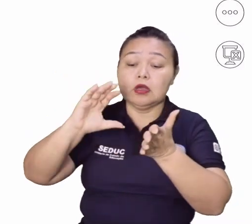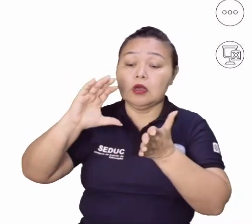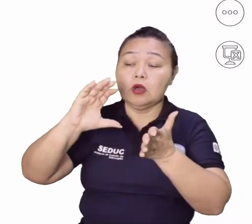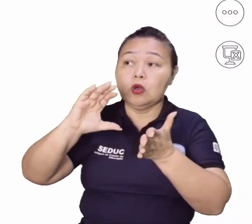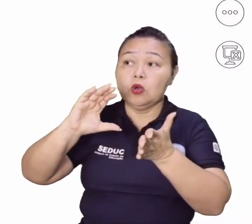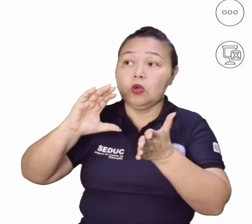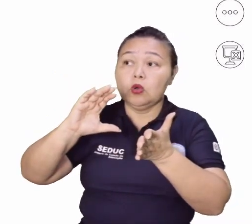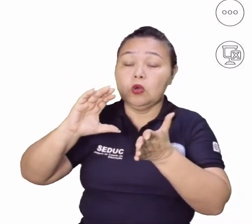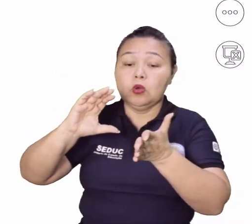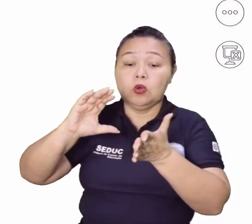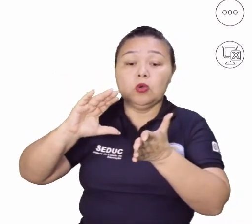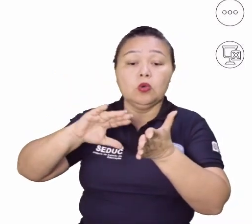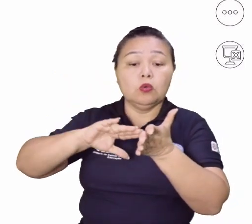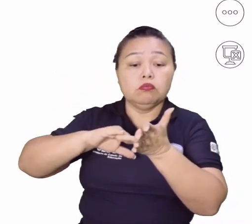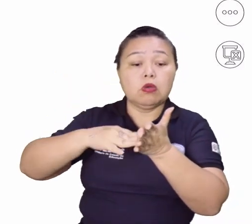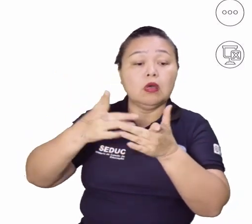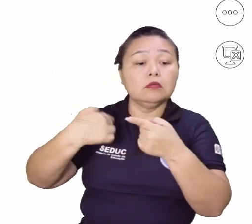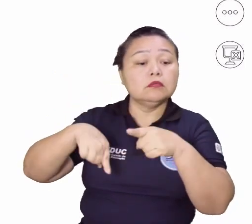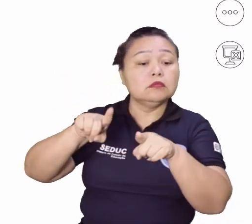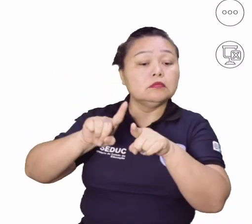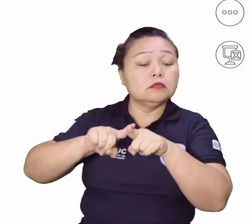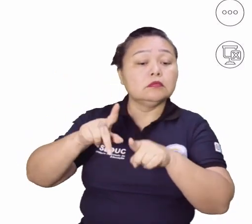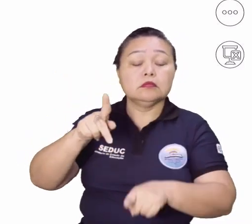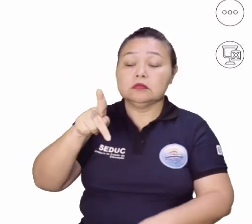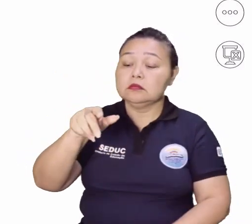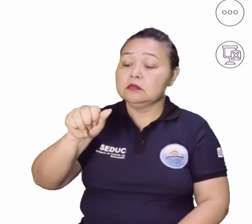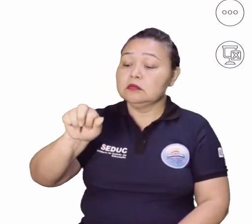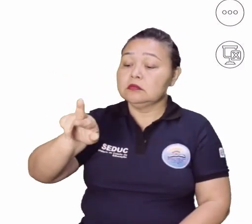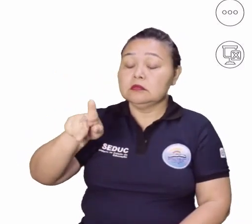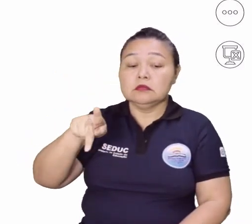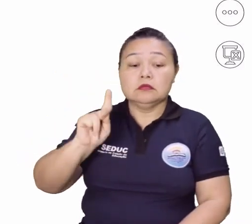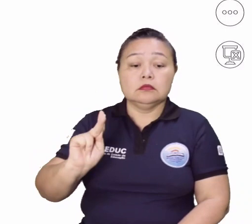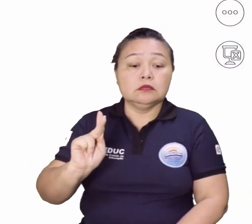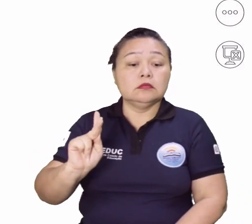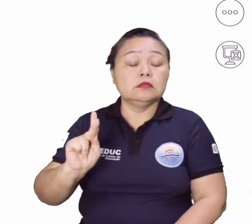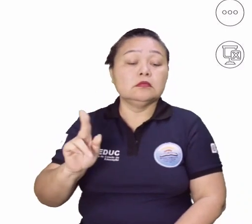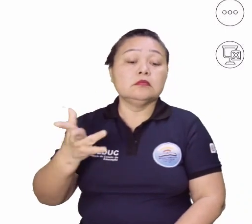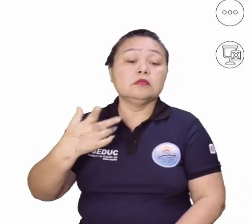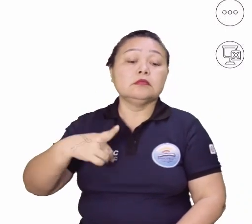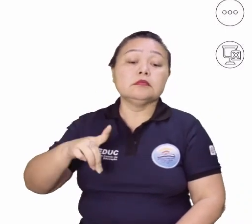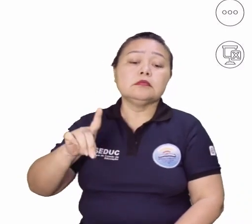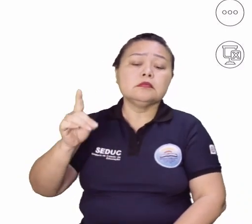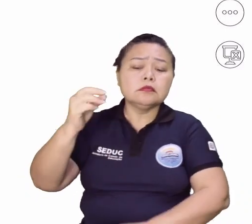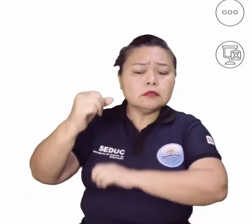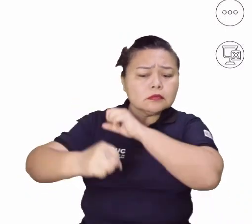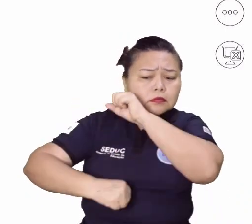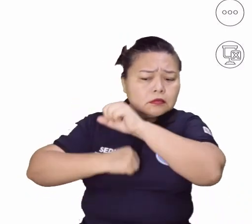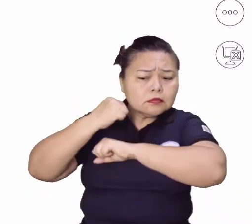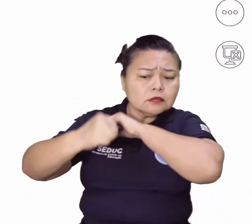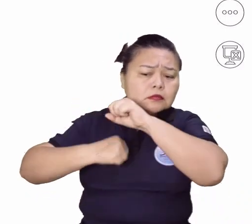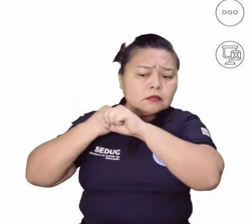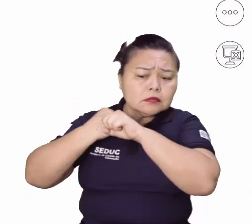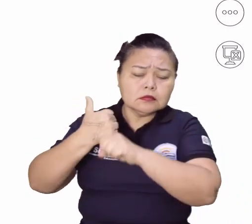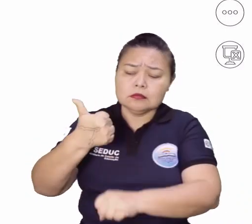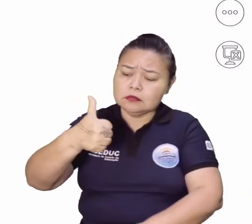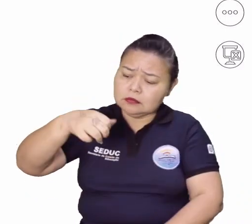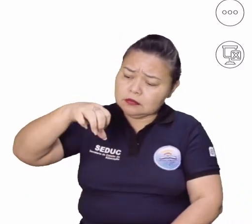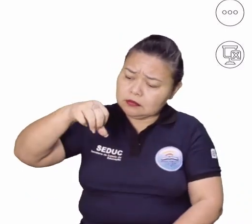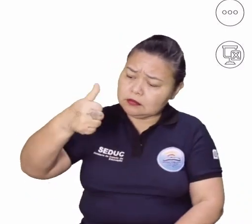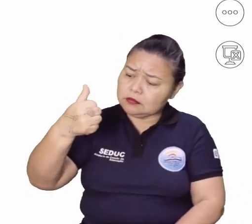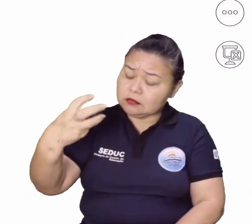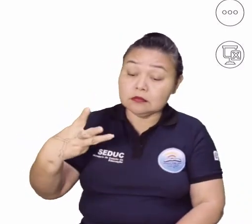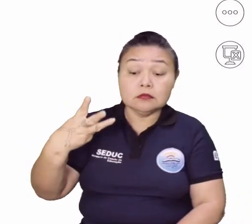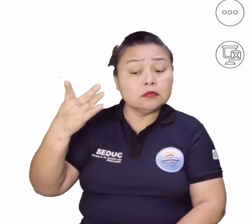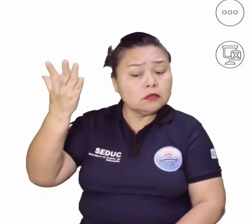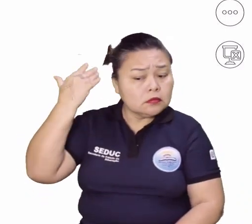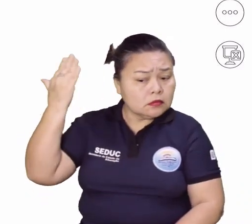White Land Park, em Detroit, em 1913, ou seja, aquela fábrica onde produzia o